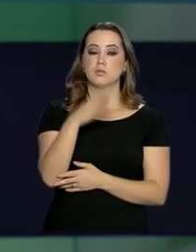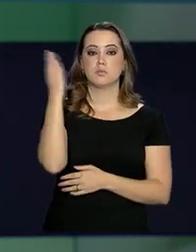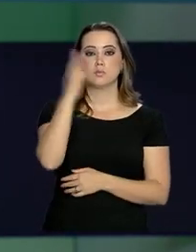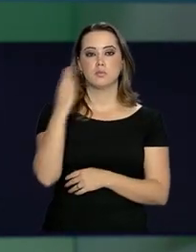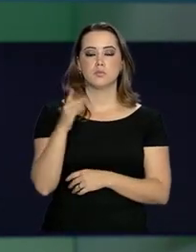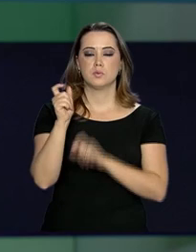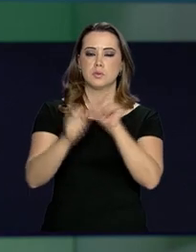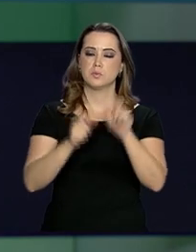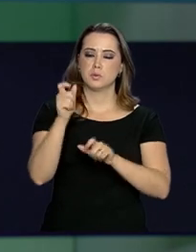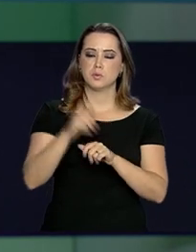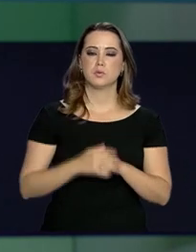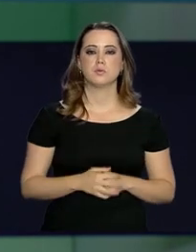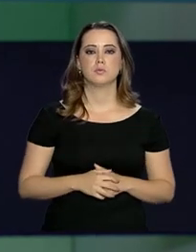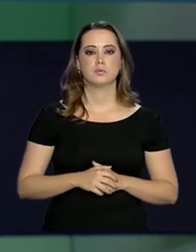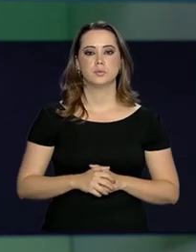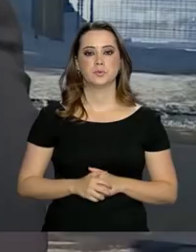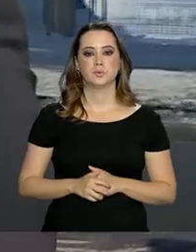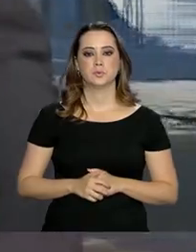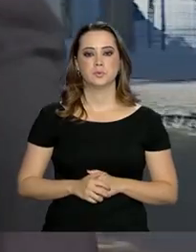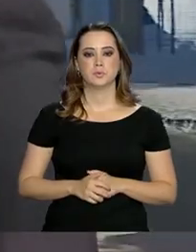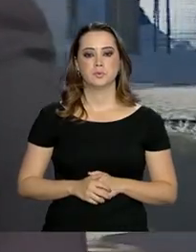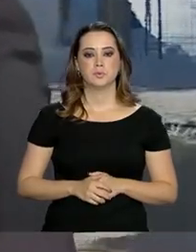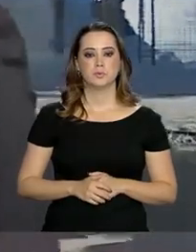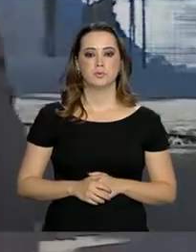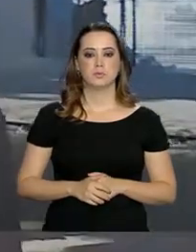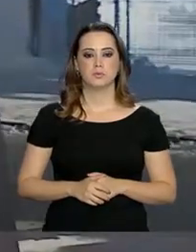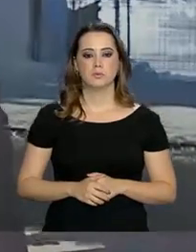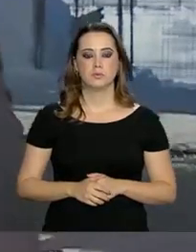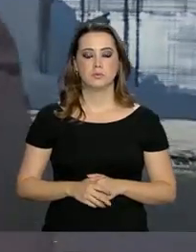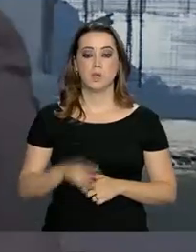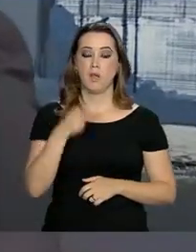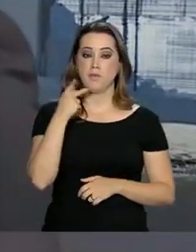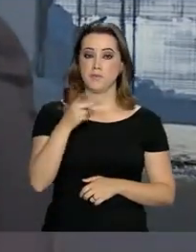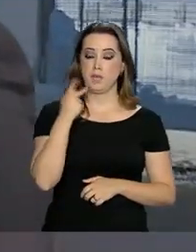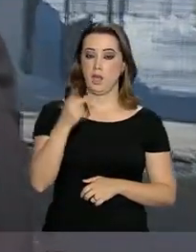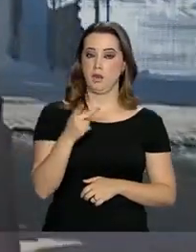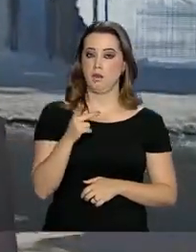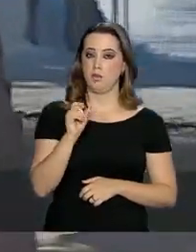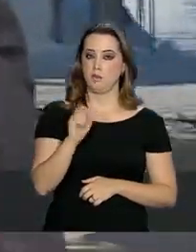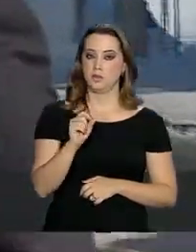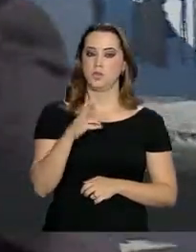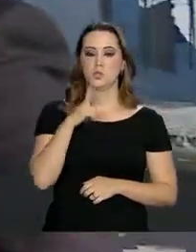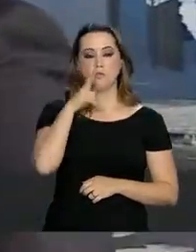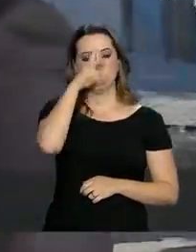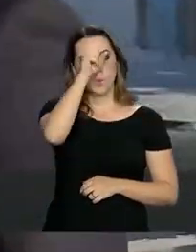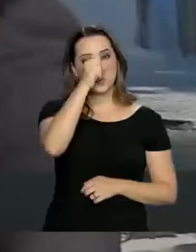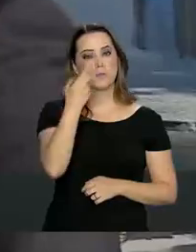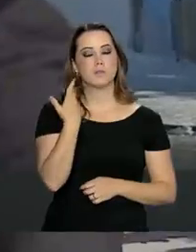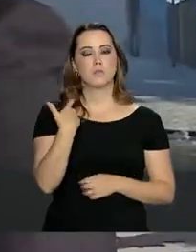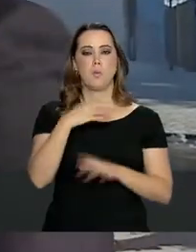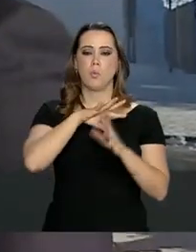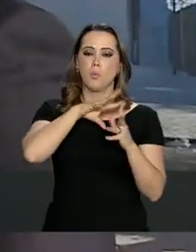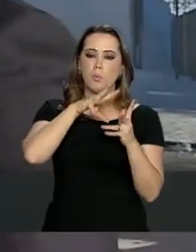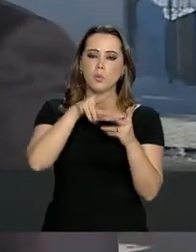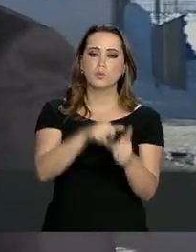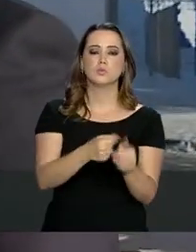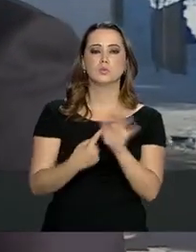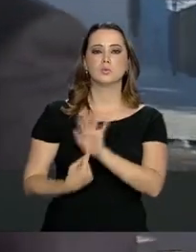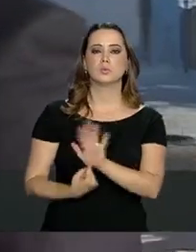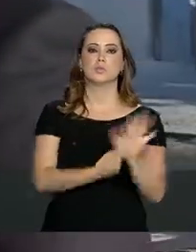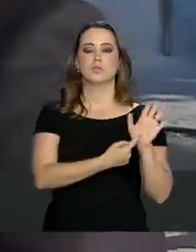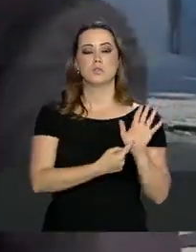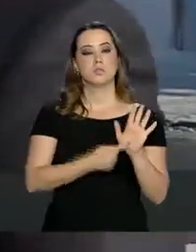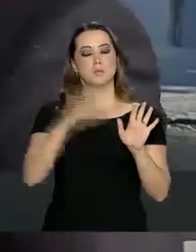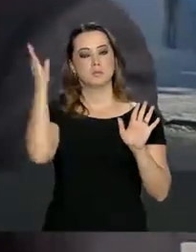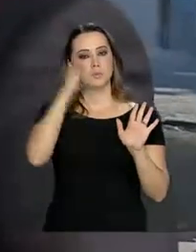novo Brasil aos investidores. O discurso de força para o planeta, mostrando que o Brasil